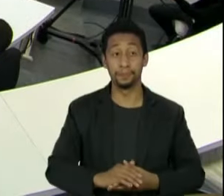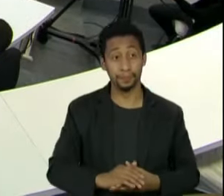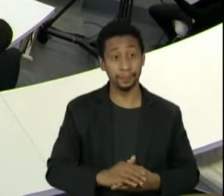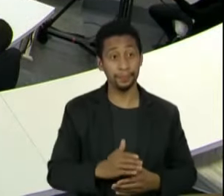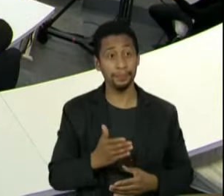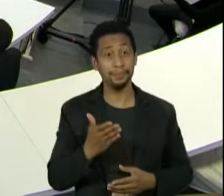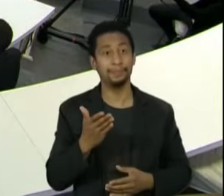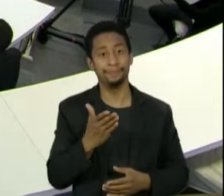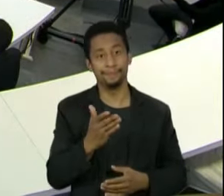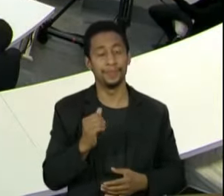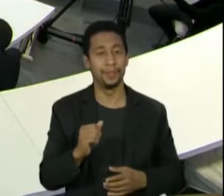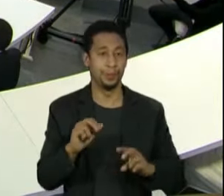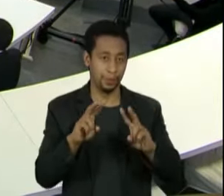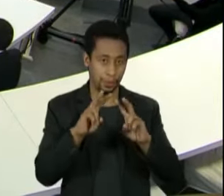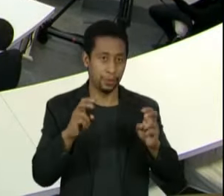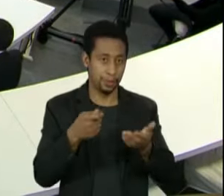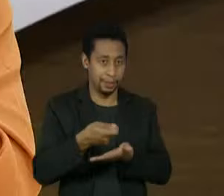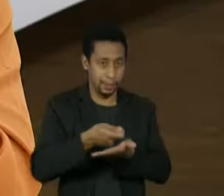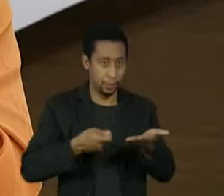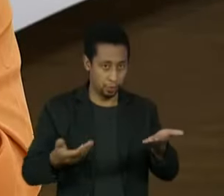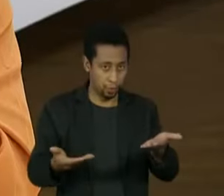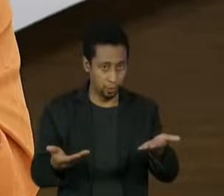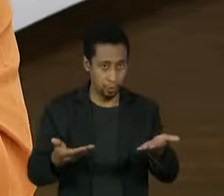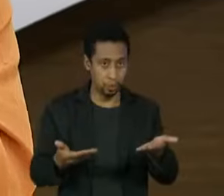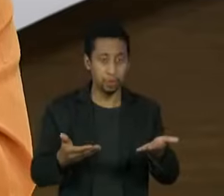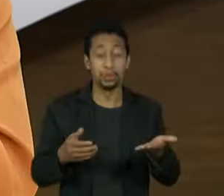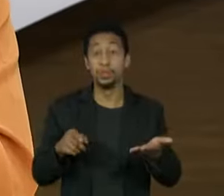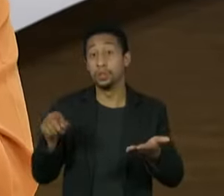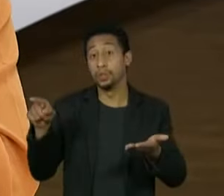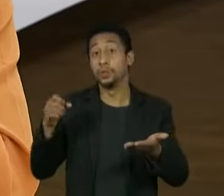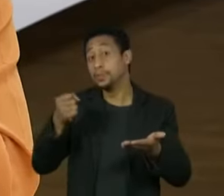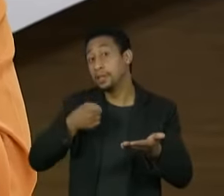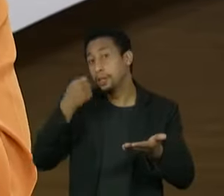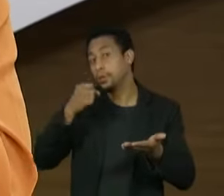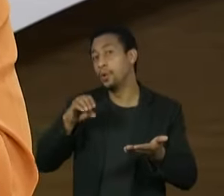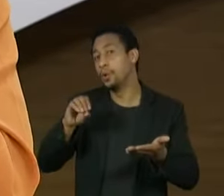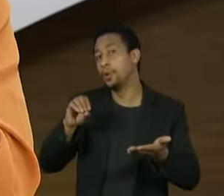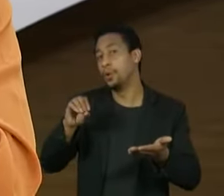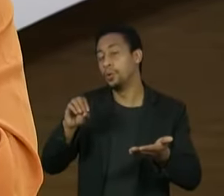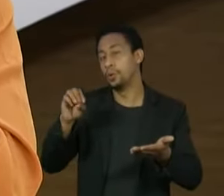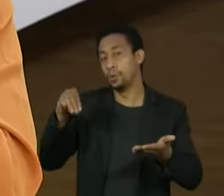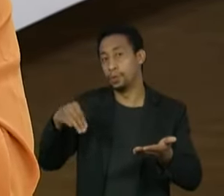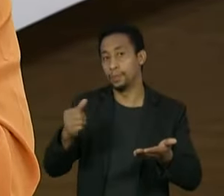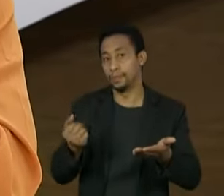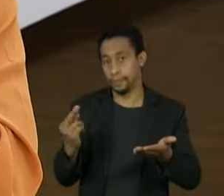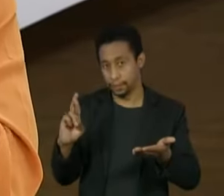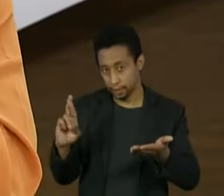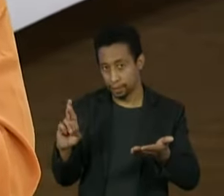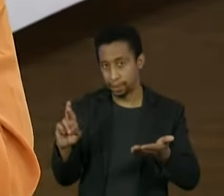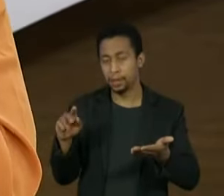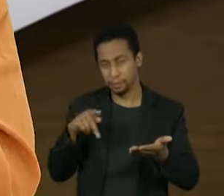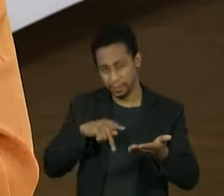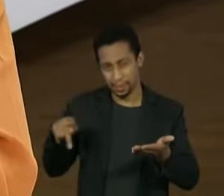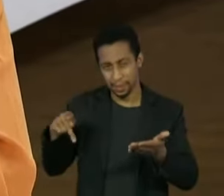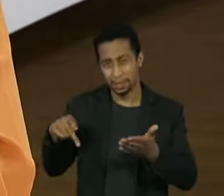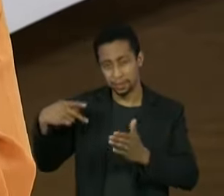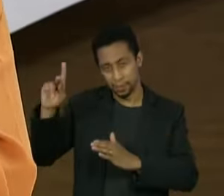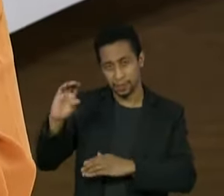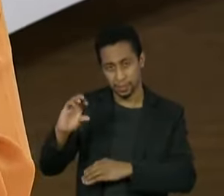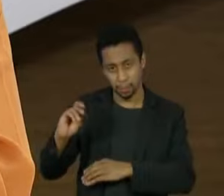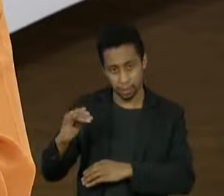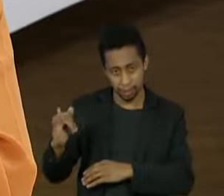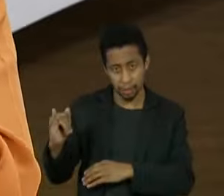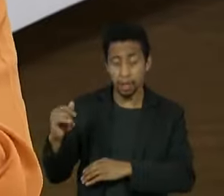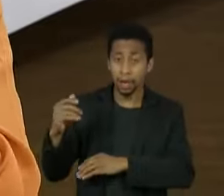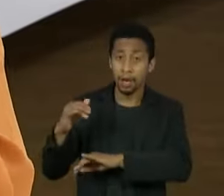Falando sobre essa questão do relatório hoje, o senador Omar Aziz, ex-presidente, disse o seguinte, que ele vai votar